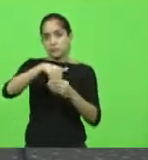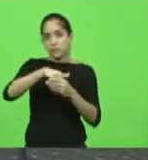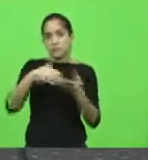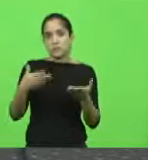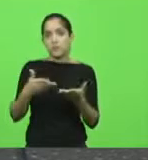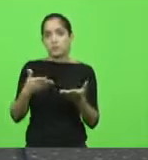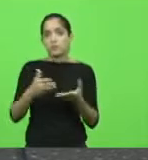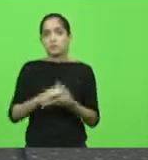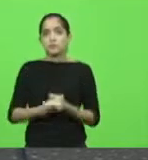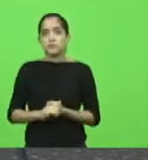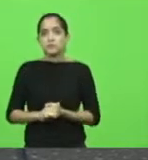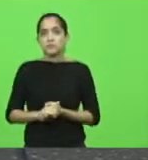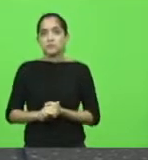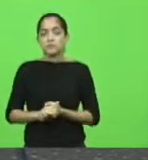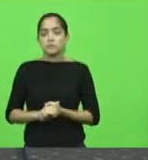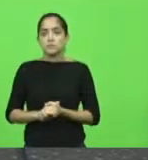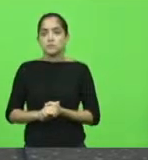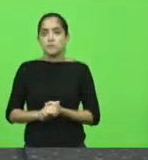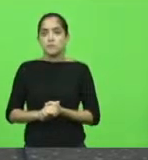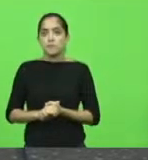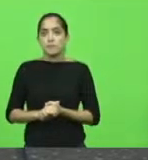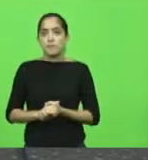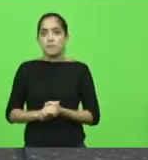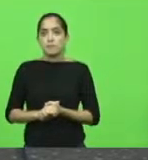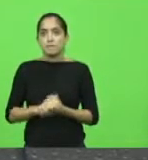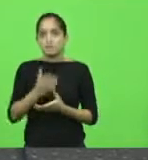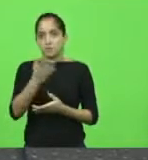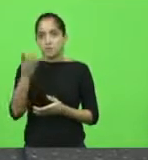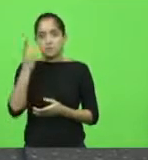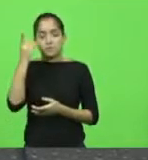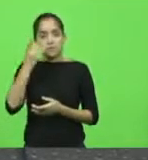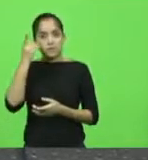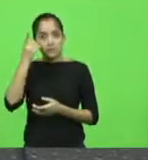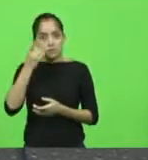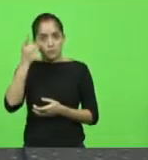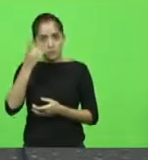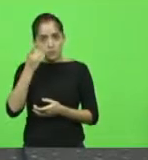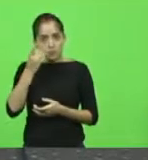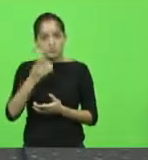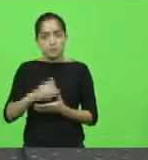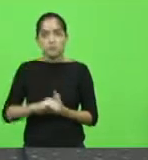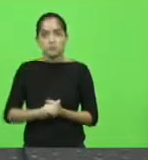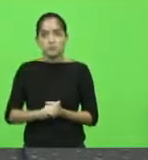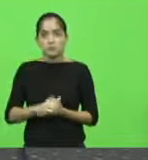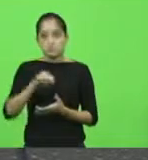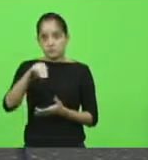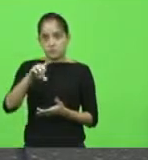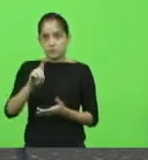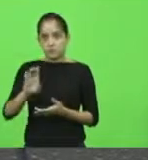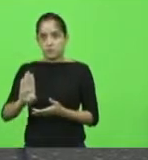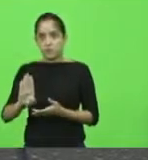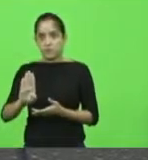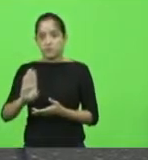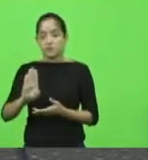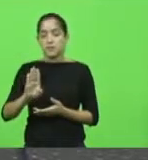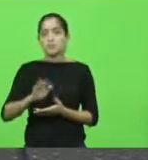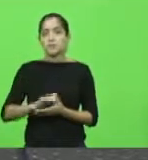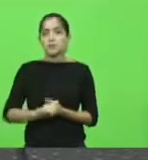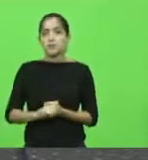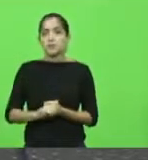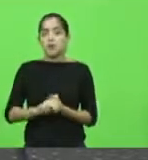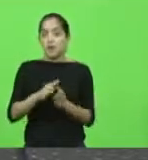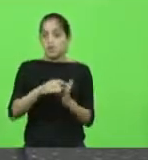hoje. Então, aos colegas deputados da bancada do MDB, a